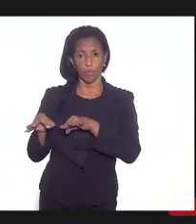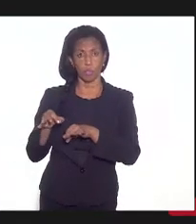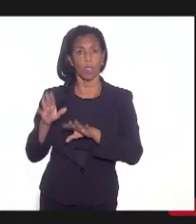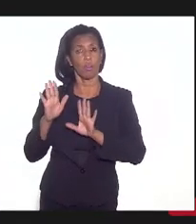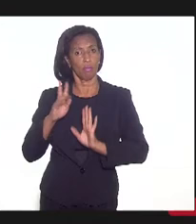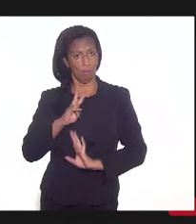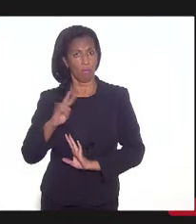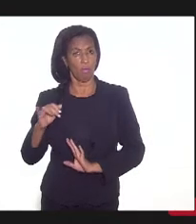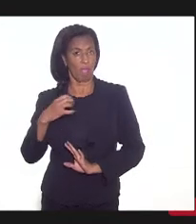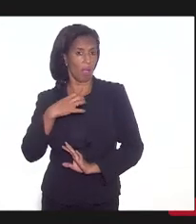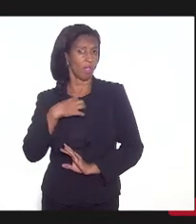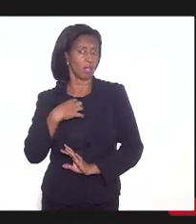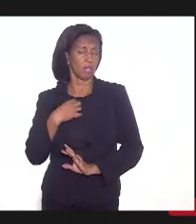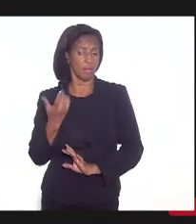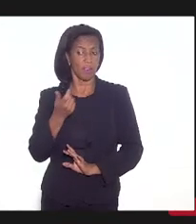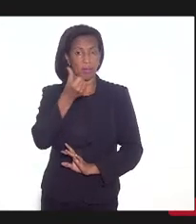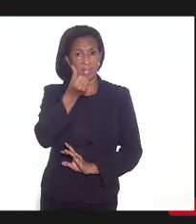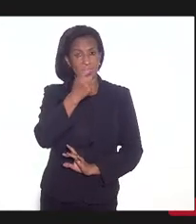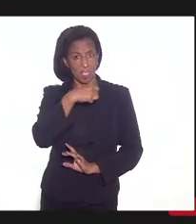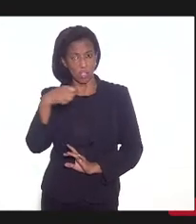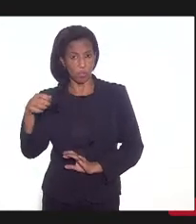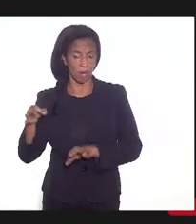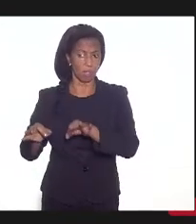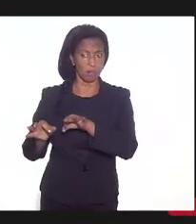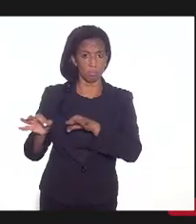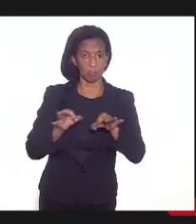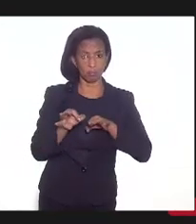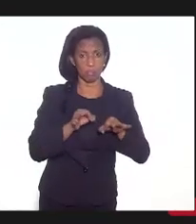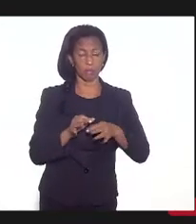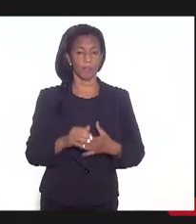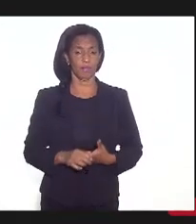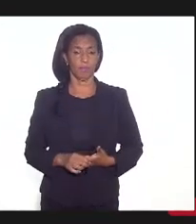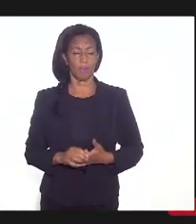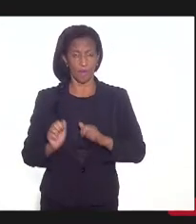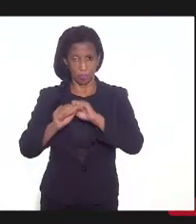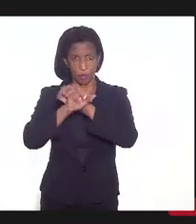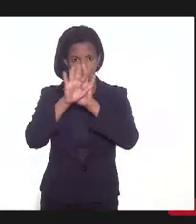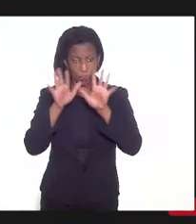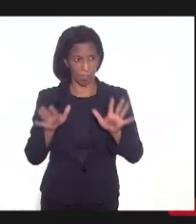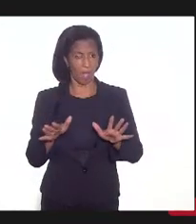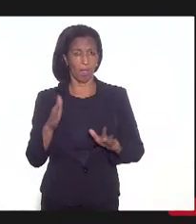feito nos próximos meses. Ok? Ficou claro?